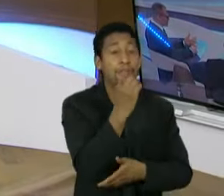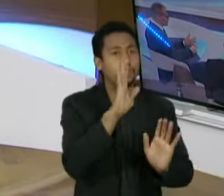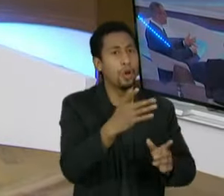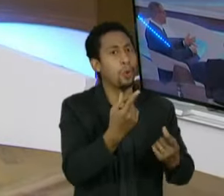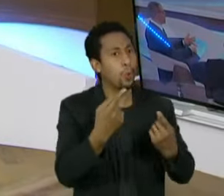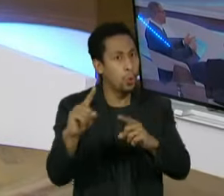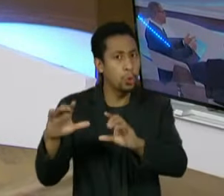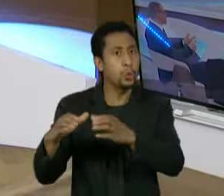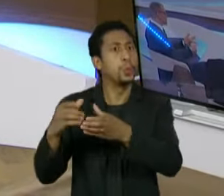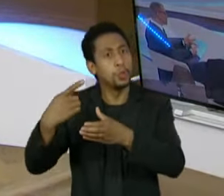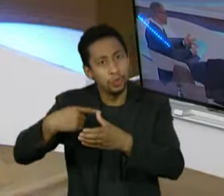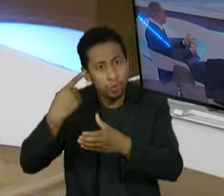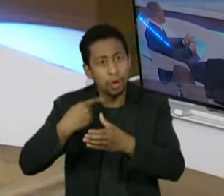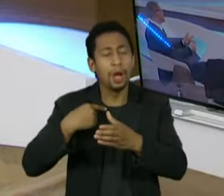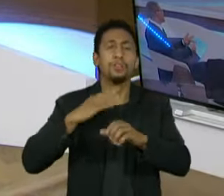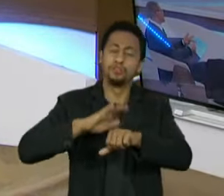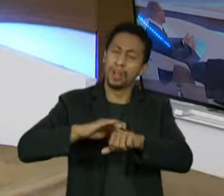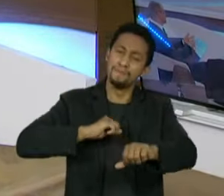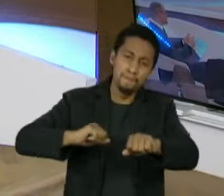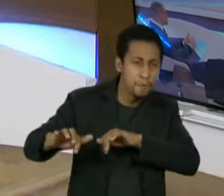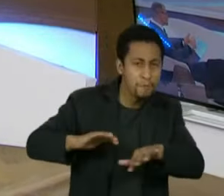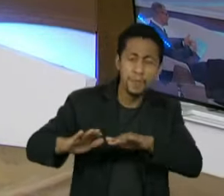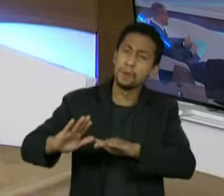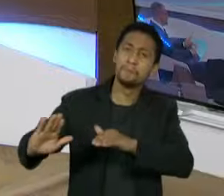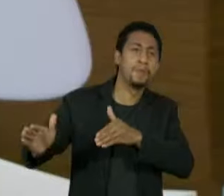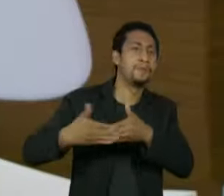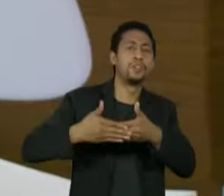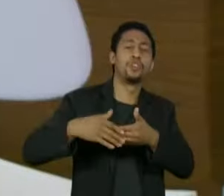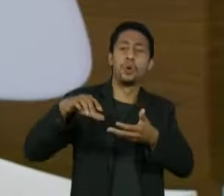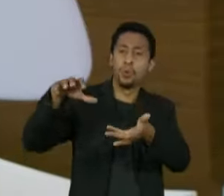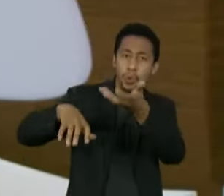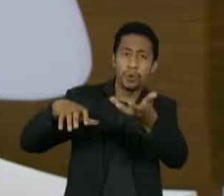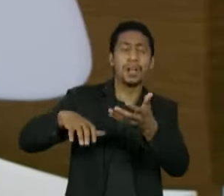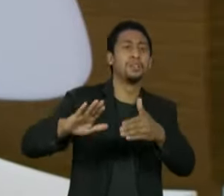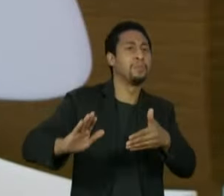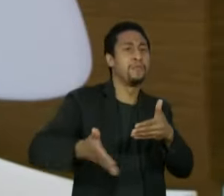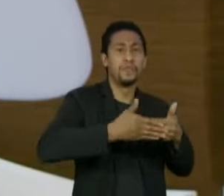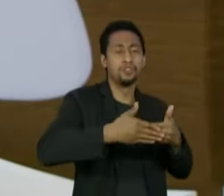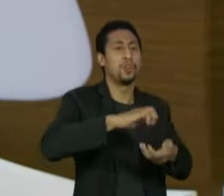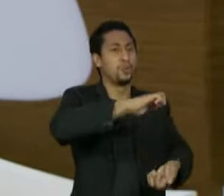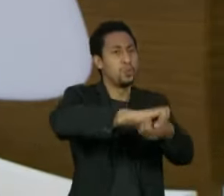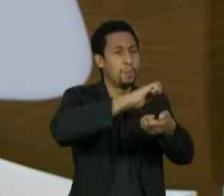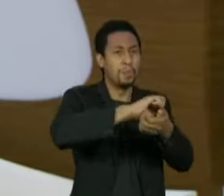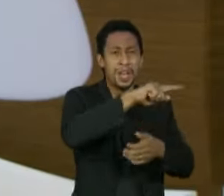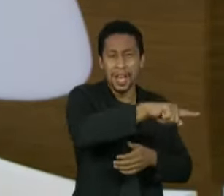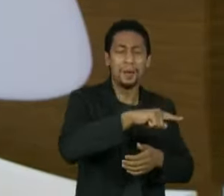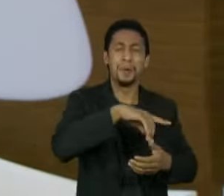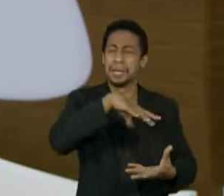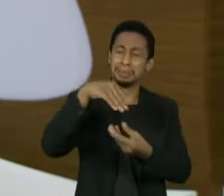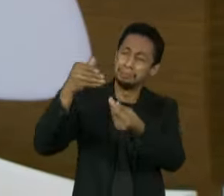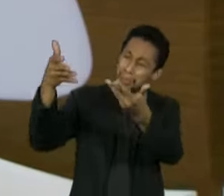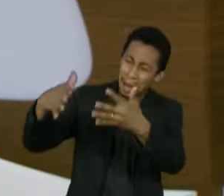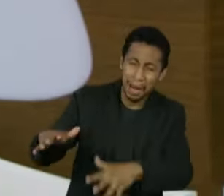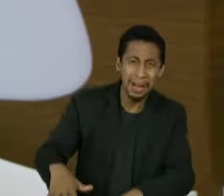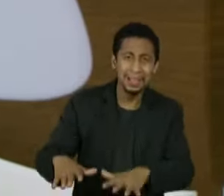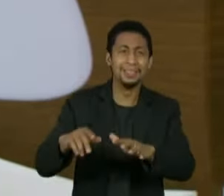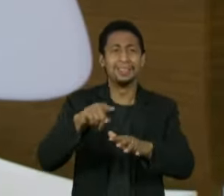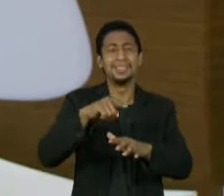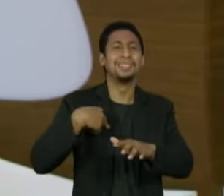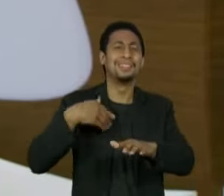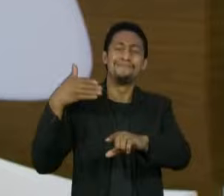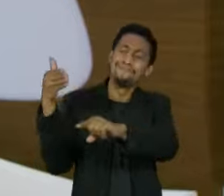ele participa de um movimento para fechar o Congresso Supremo, ele ataca a imprensa, nega a ditadura, ovaciona o torturador, reduz a